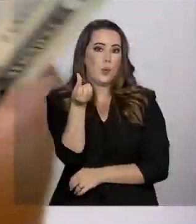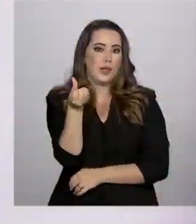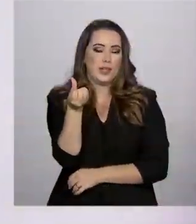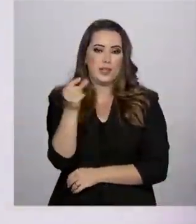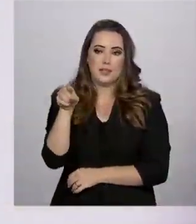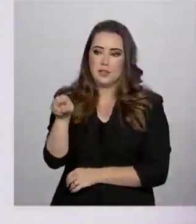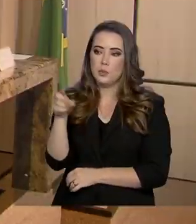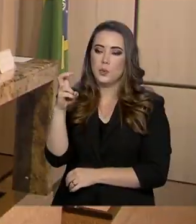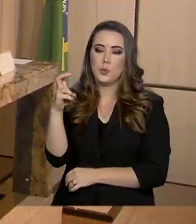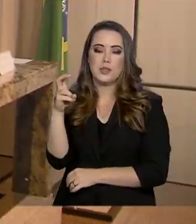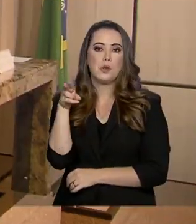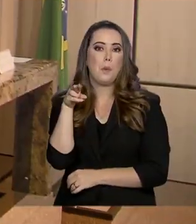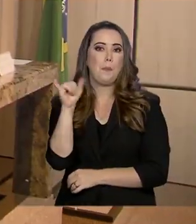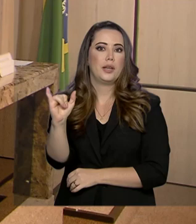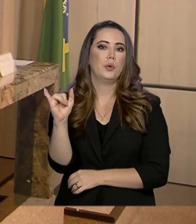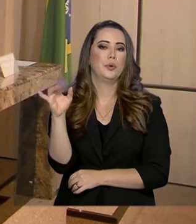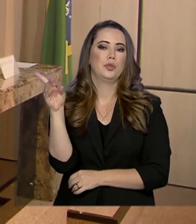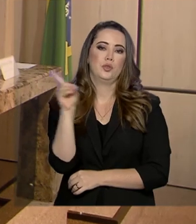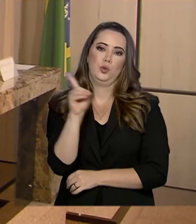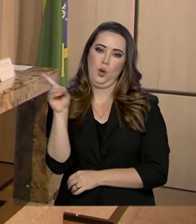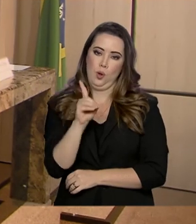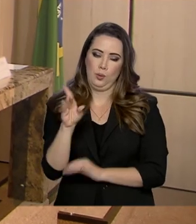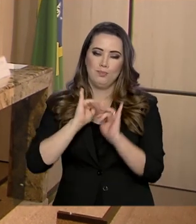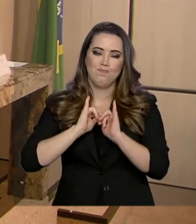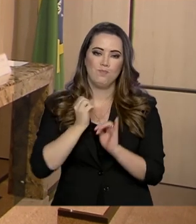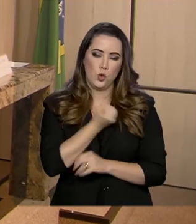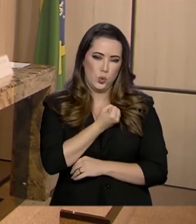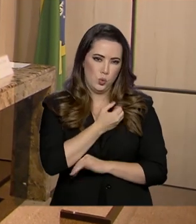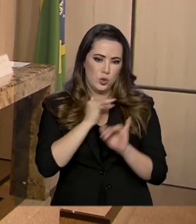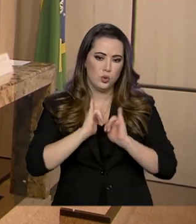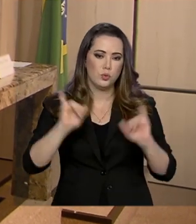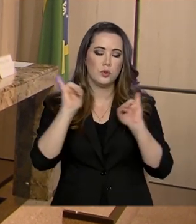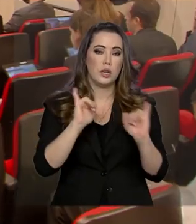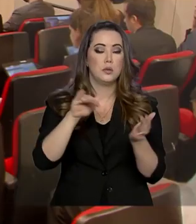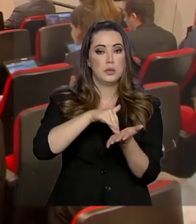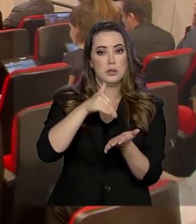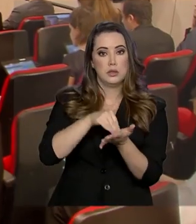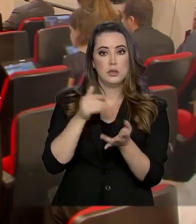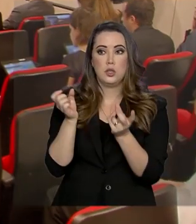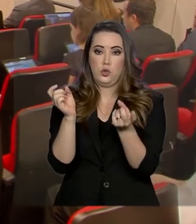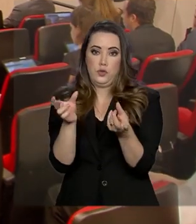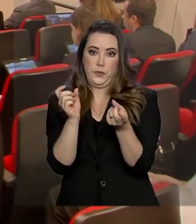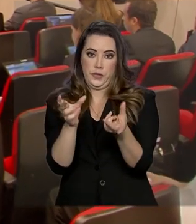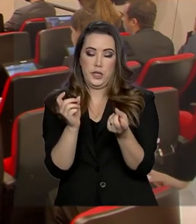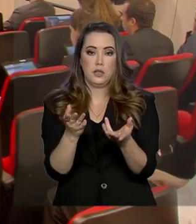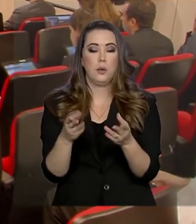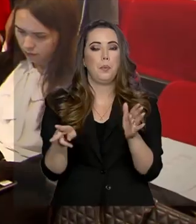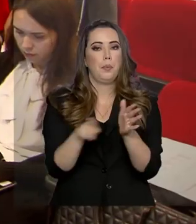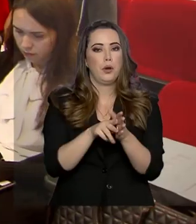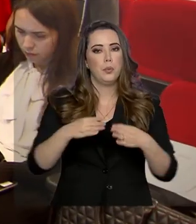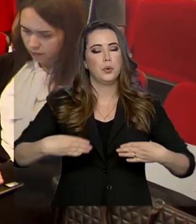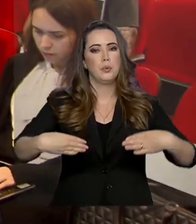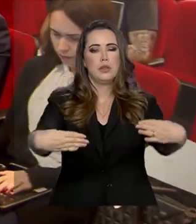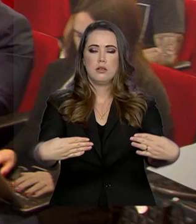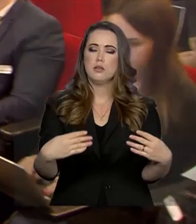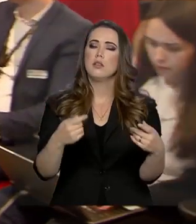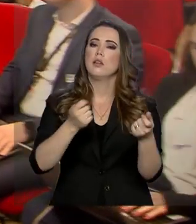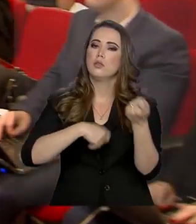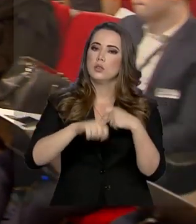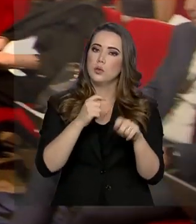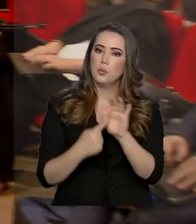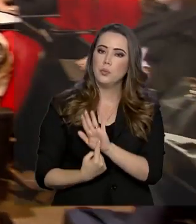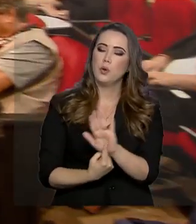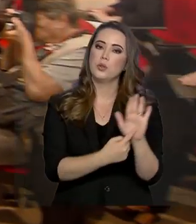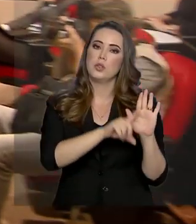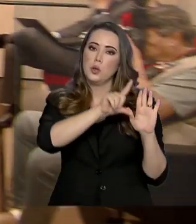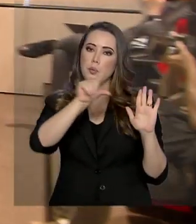meio de dólares. Os números divulgados pela Secretaria de Comércio Exterior do Ministério da Economia mostram que esse saldo